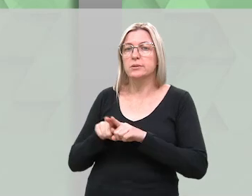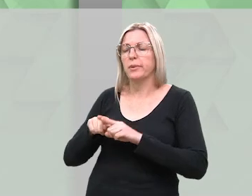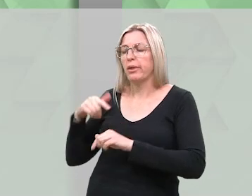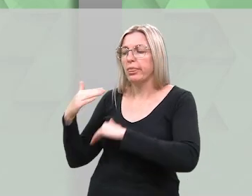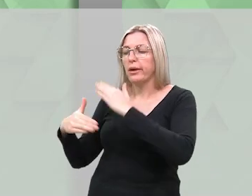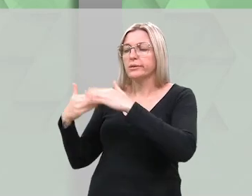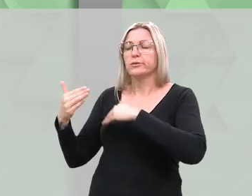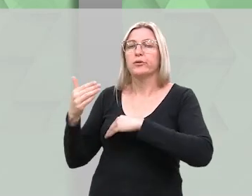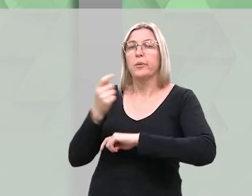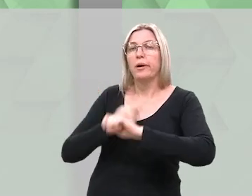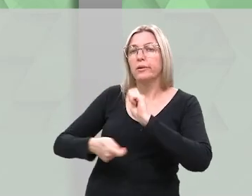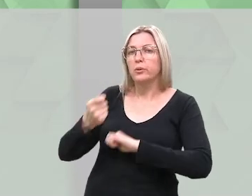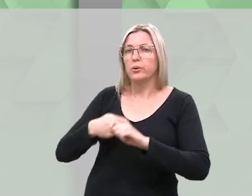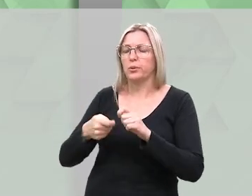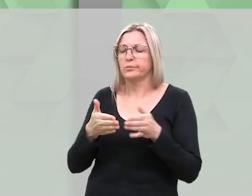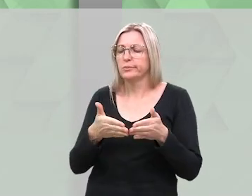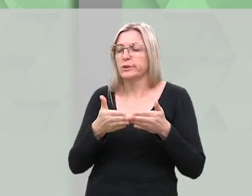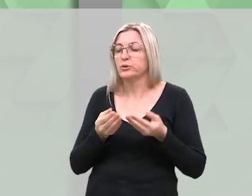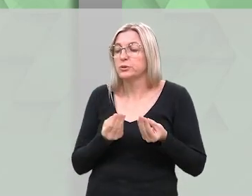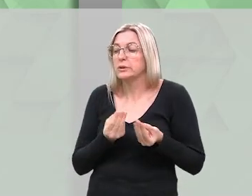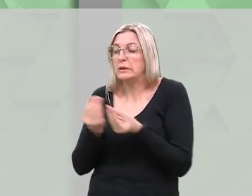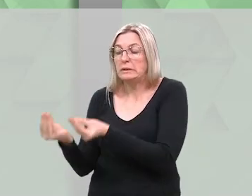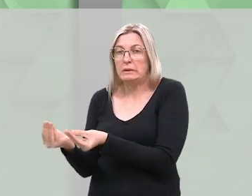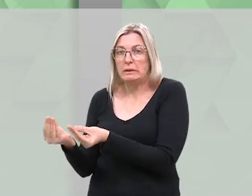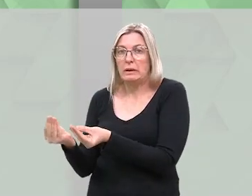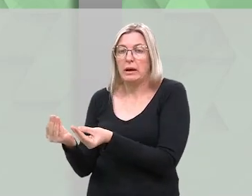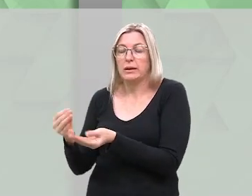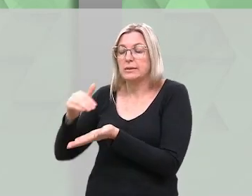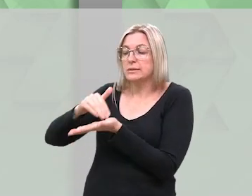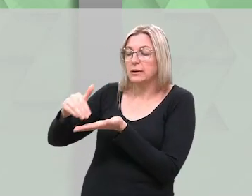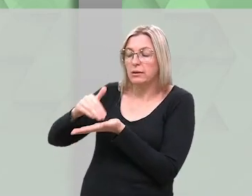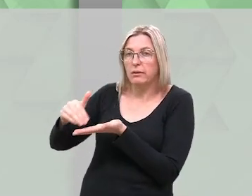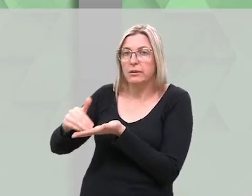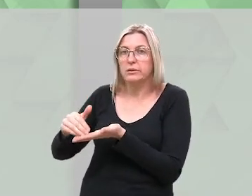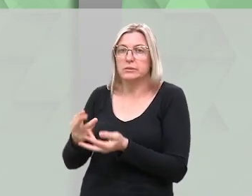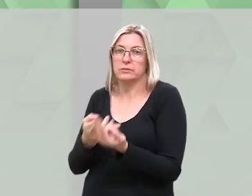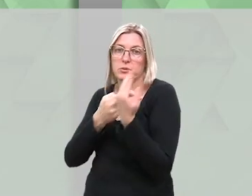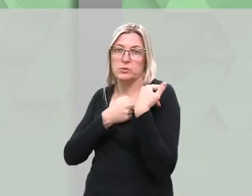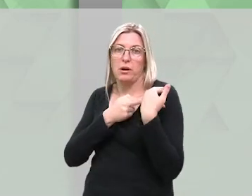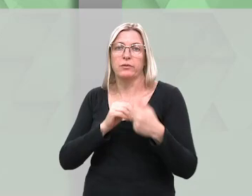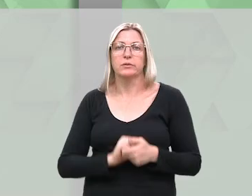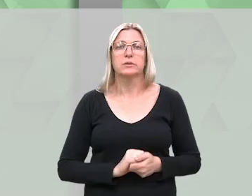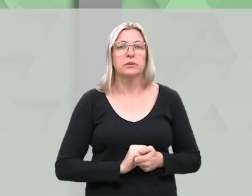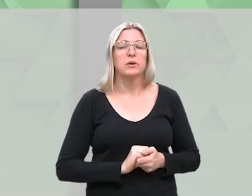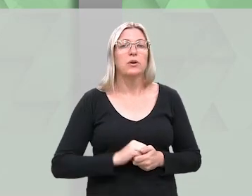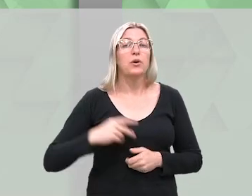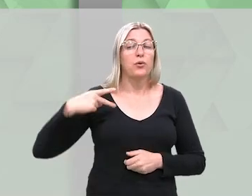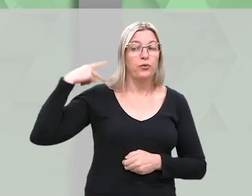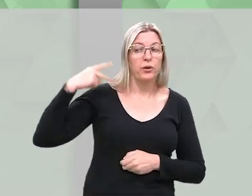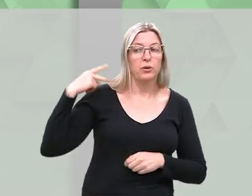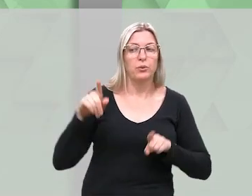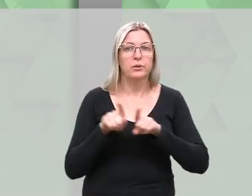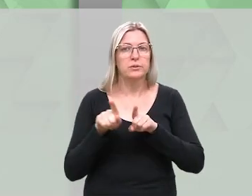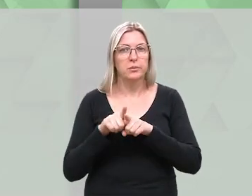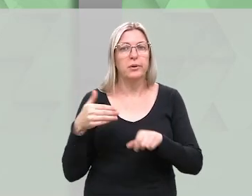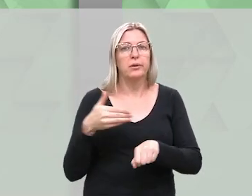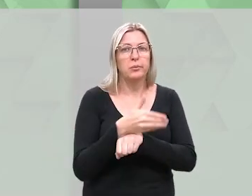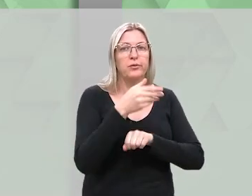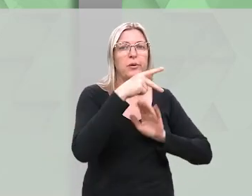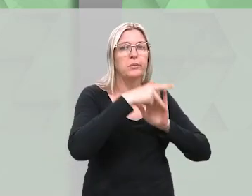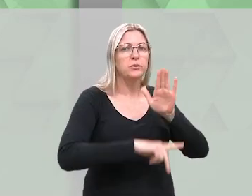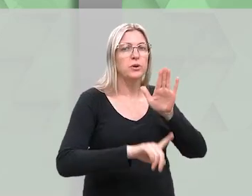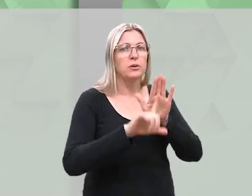econômico. As solicitações serão encaminhadas aos órgãos competentes. Na mesma sessão, os legisladores